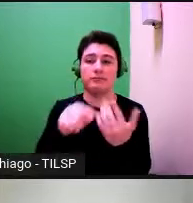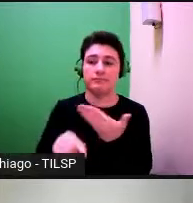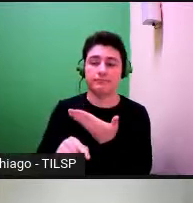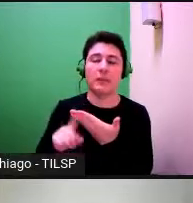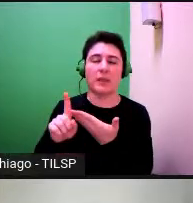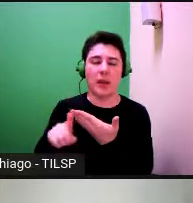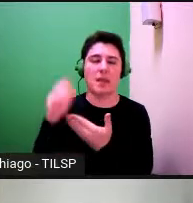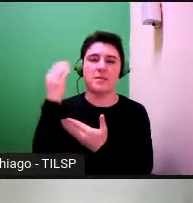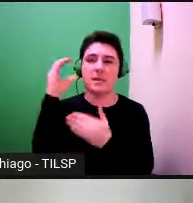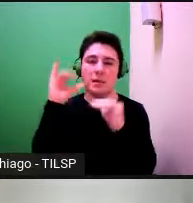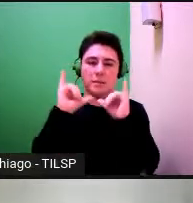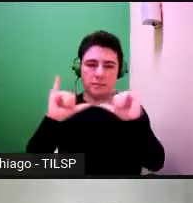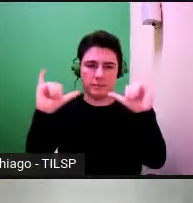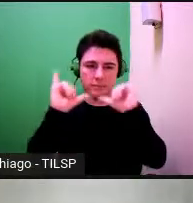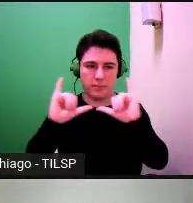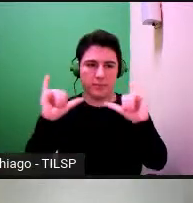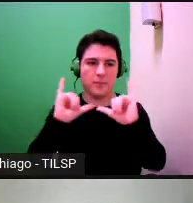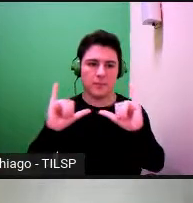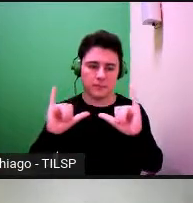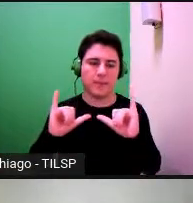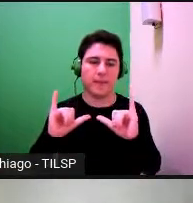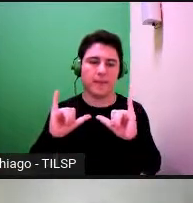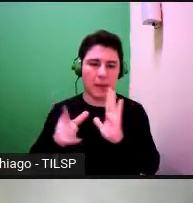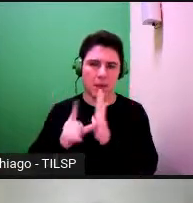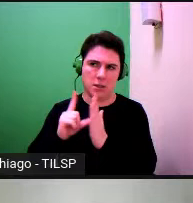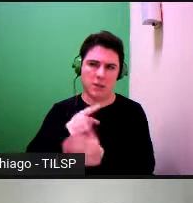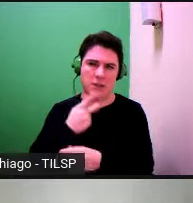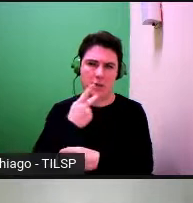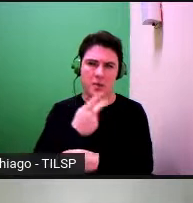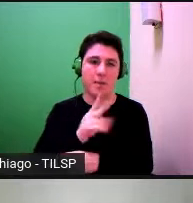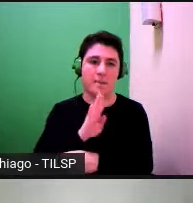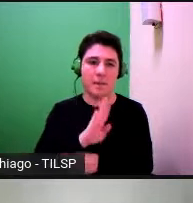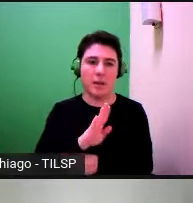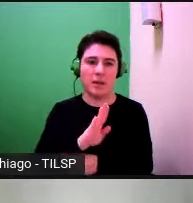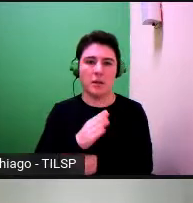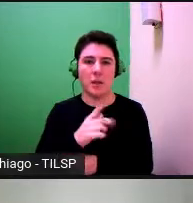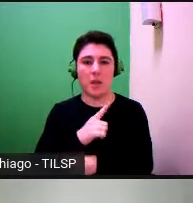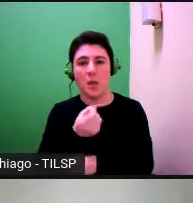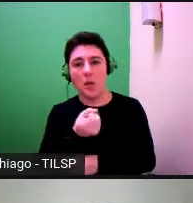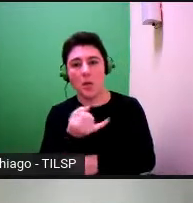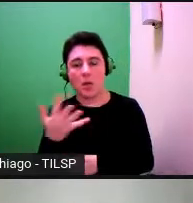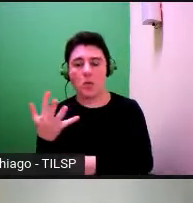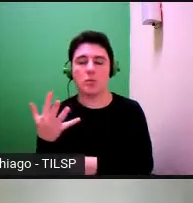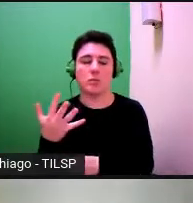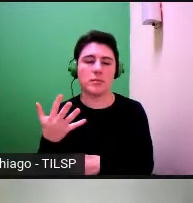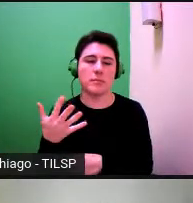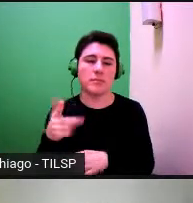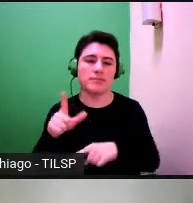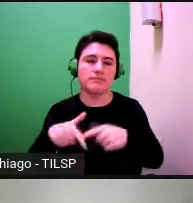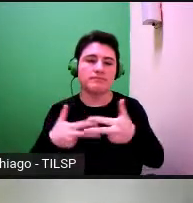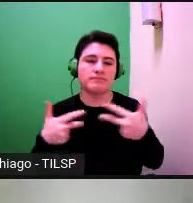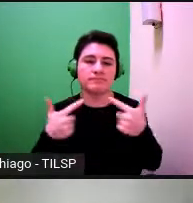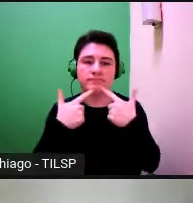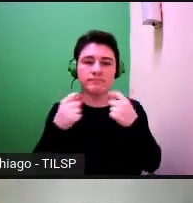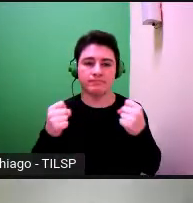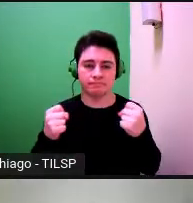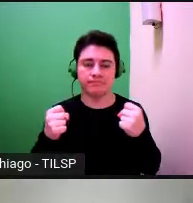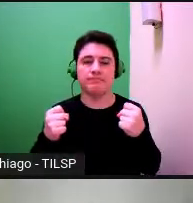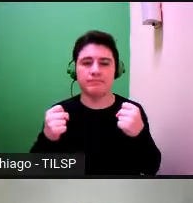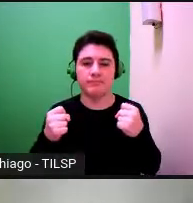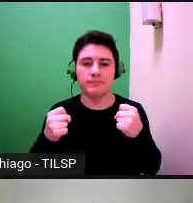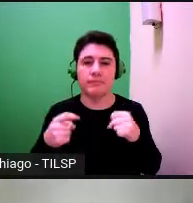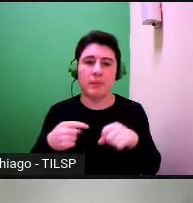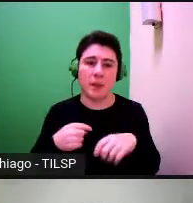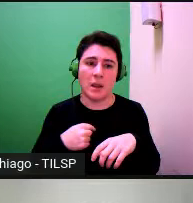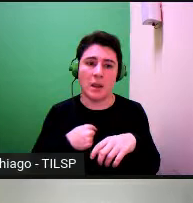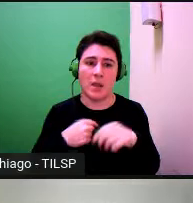científica como se mostrou antes para os recursos linguísticos e dentro dos recursos linguísticos eu vou focar